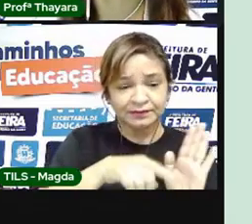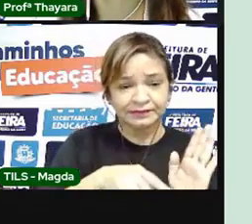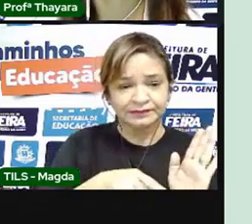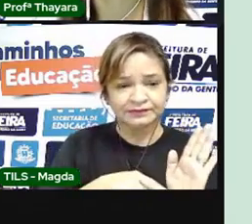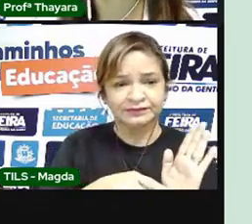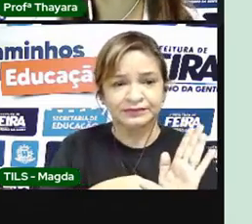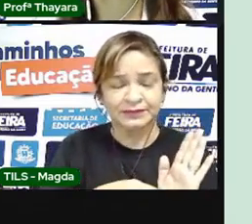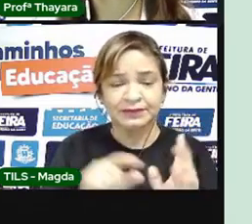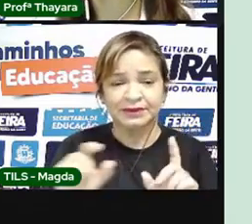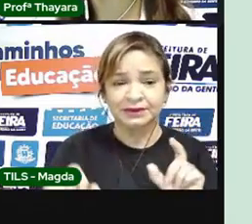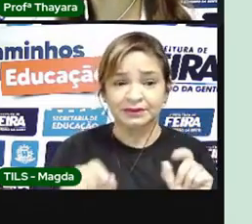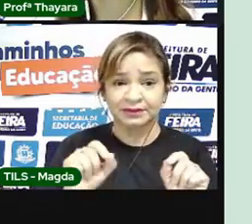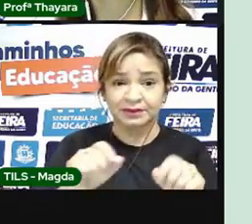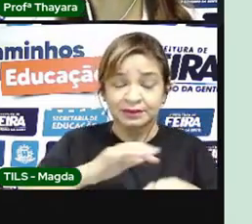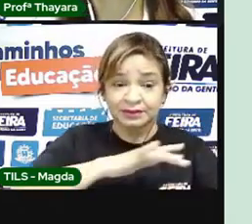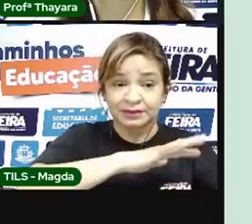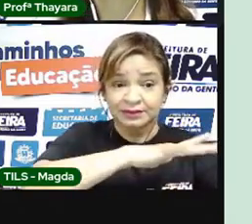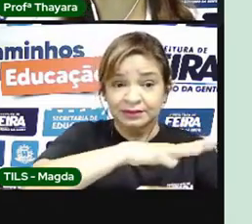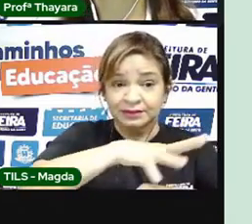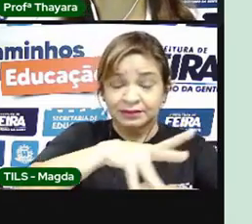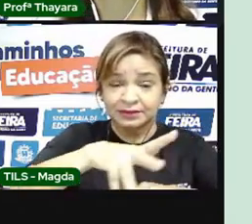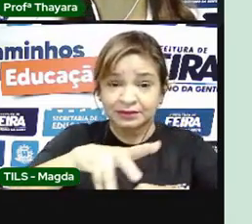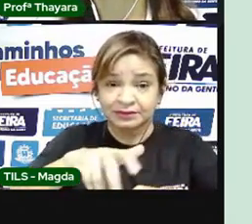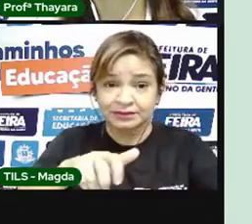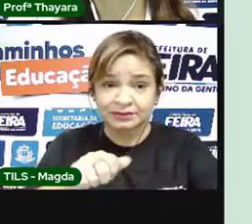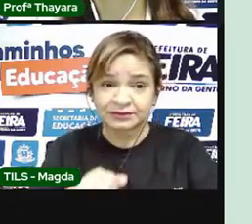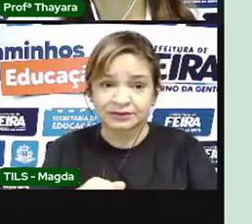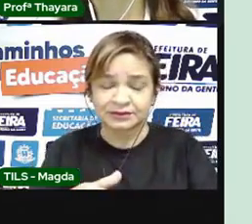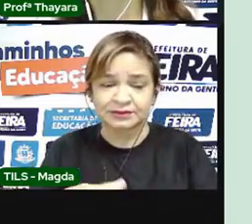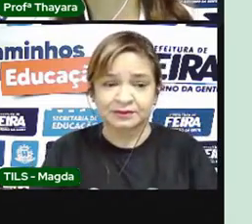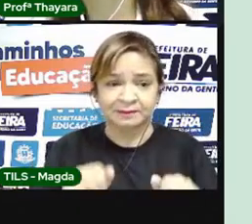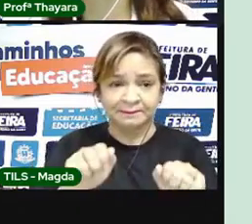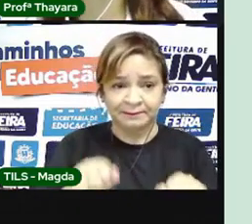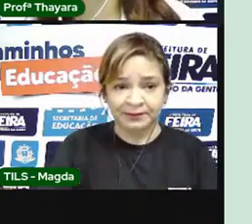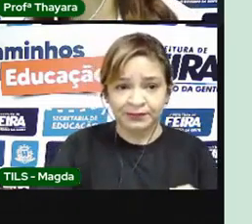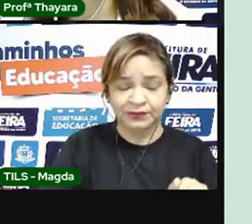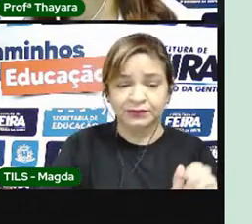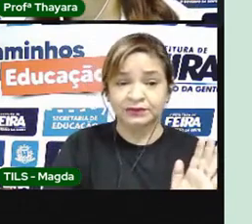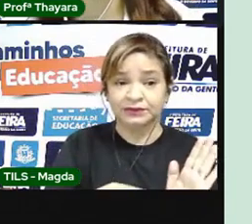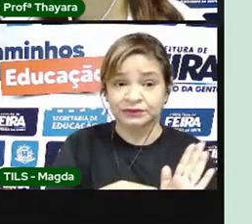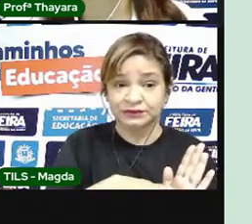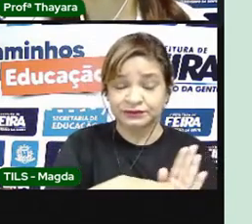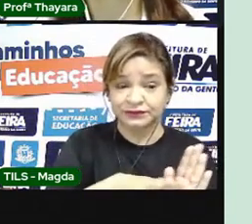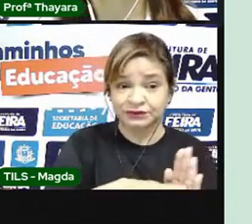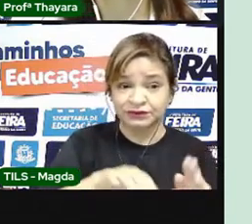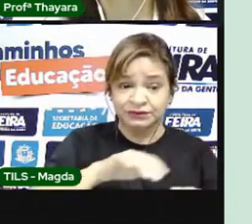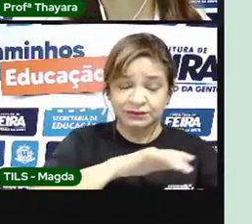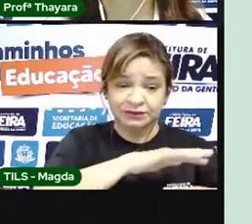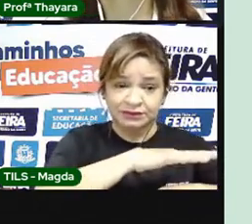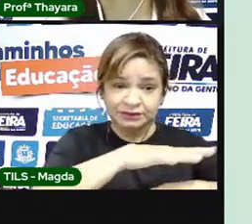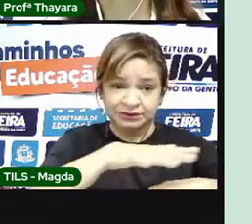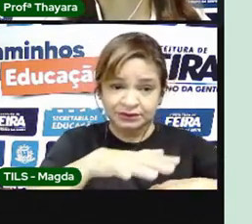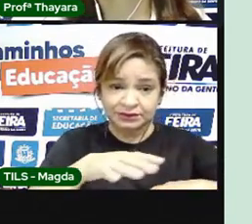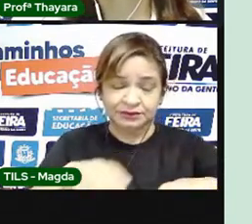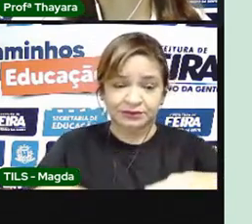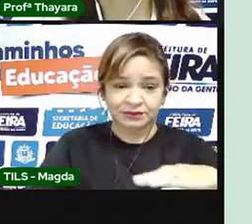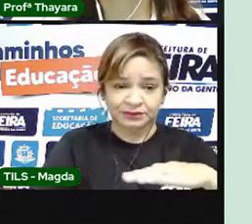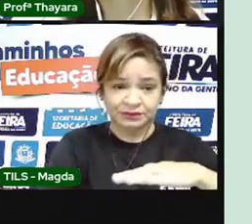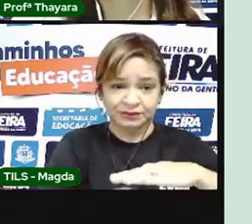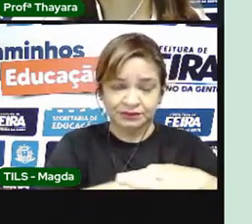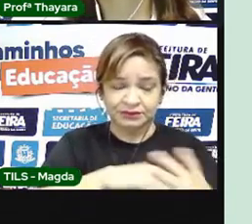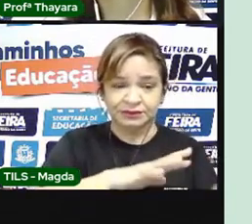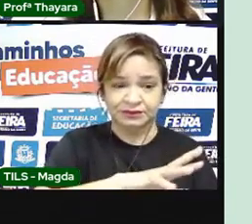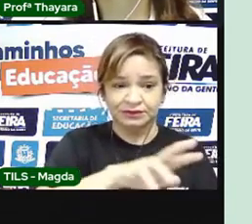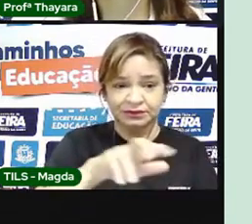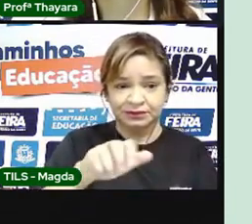é justamente a atmosfera. Essas camadas podem ser divididas em camadas externas e camadas internas da Terra. A